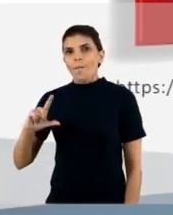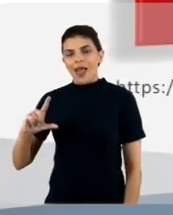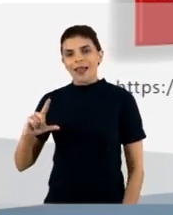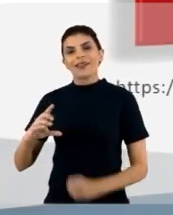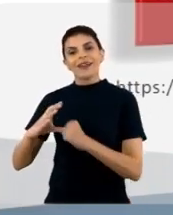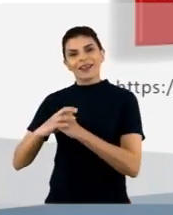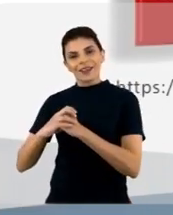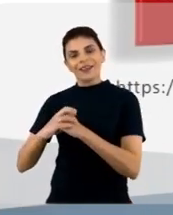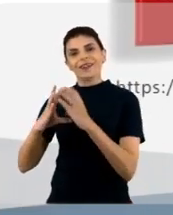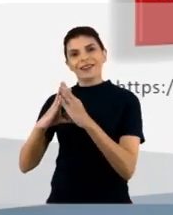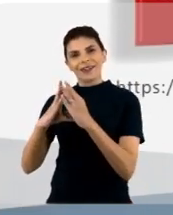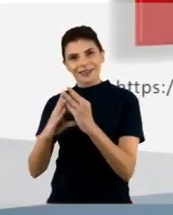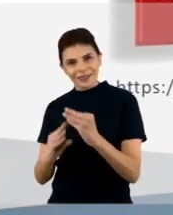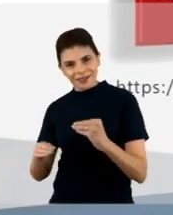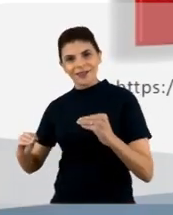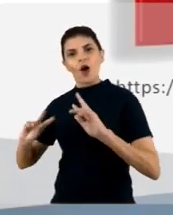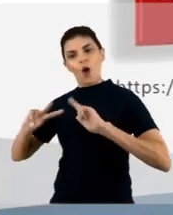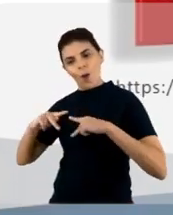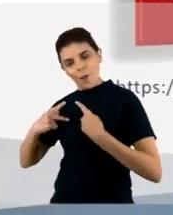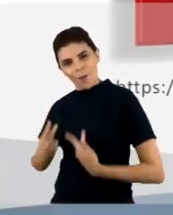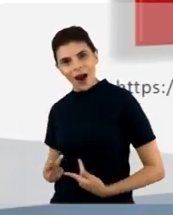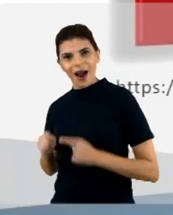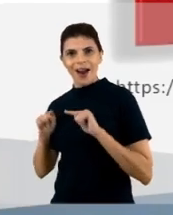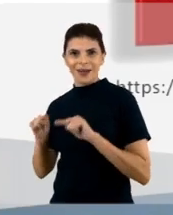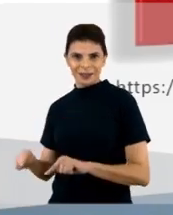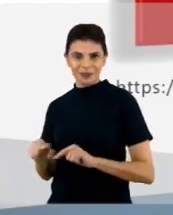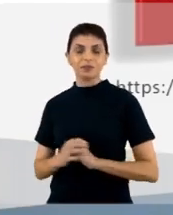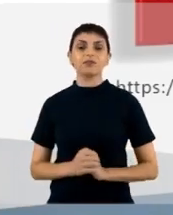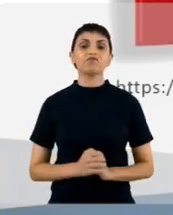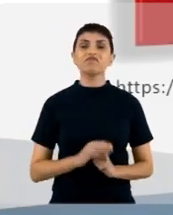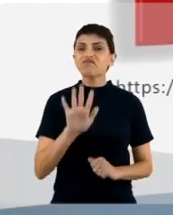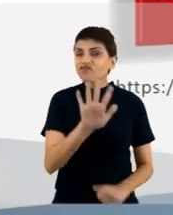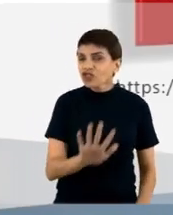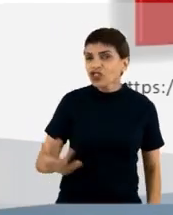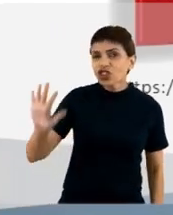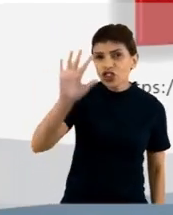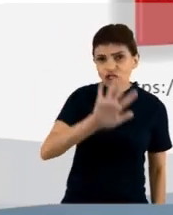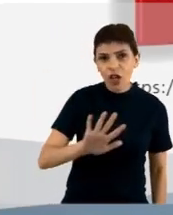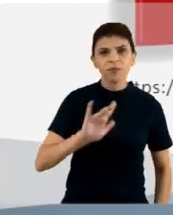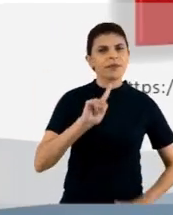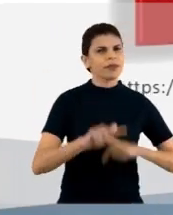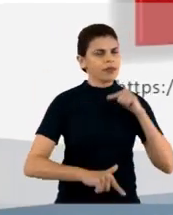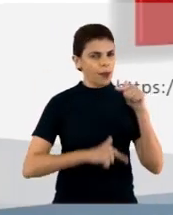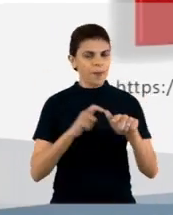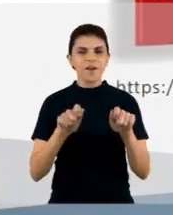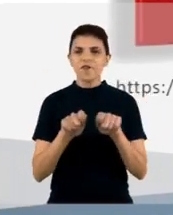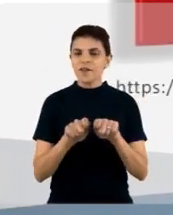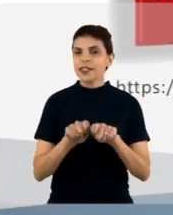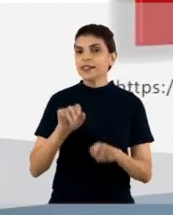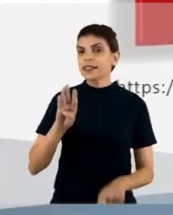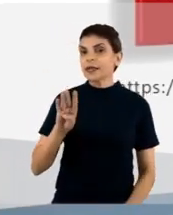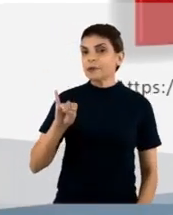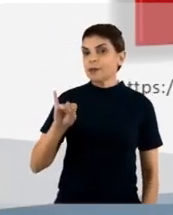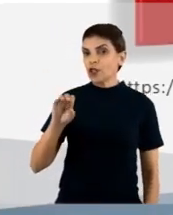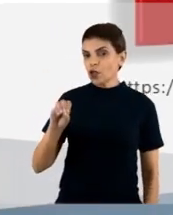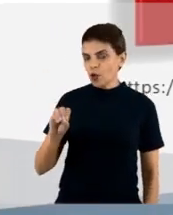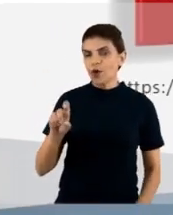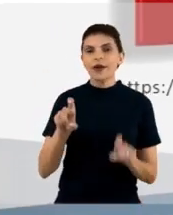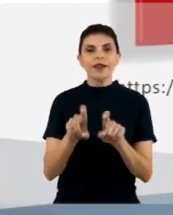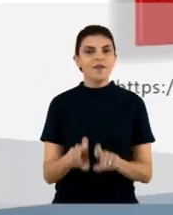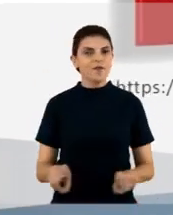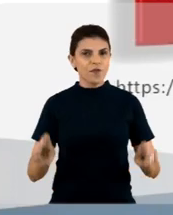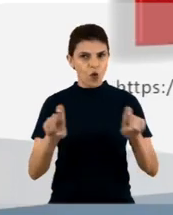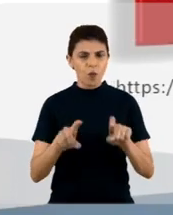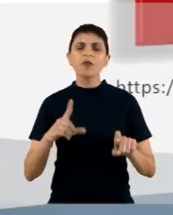percentual humano desses anticorpos. Então, em geral, esse trabalho é feito por bioinformática, nós